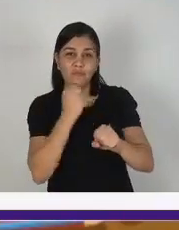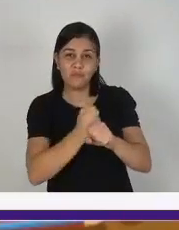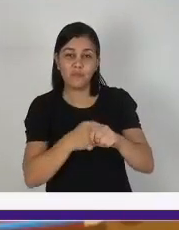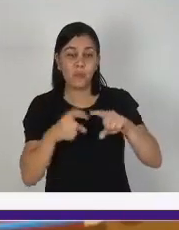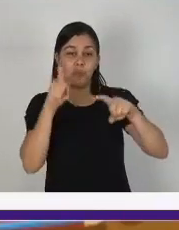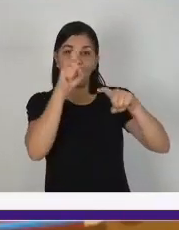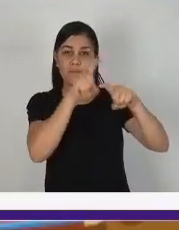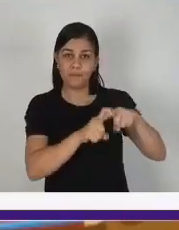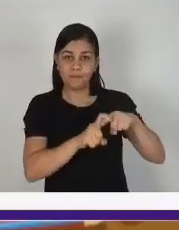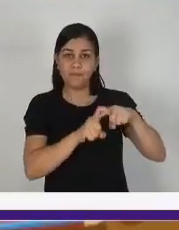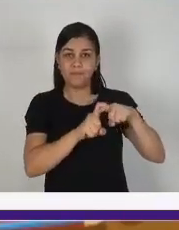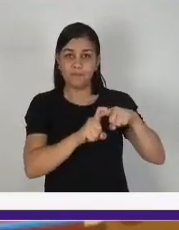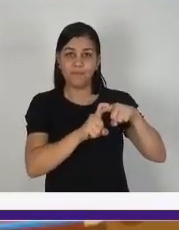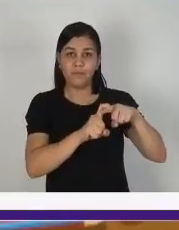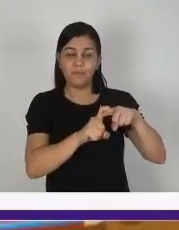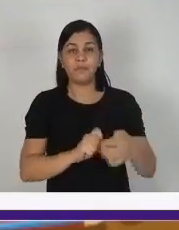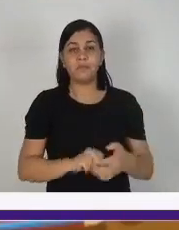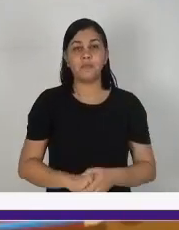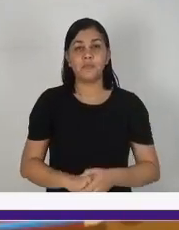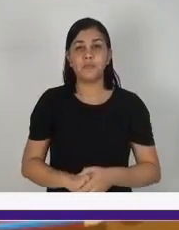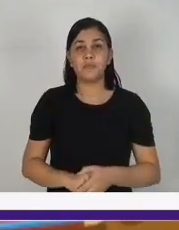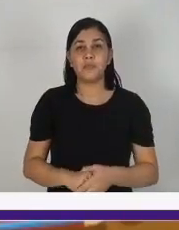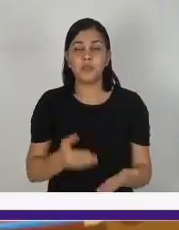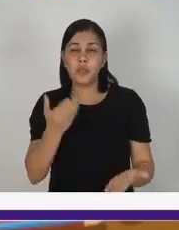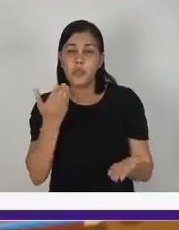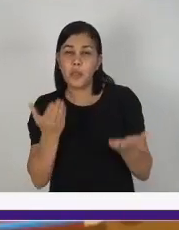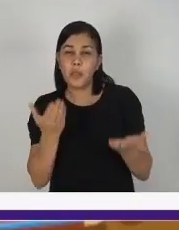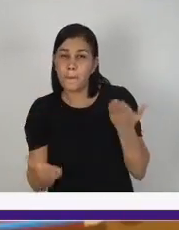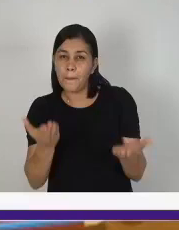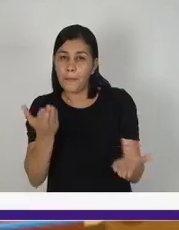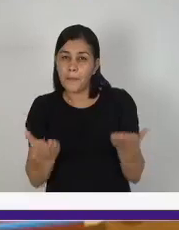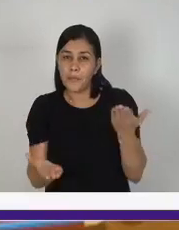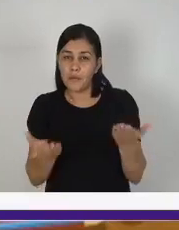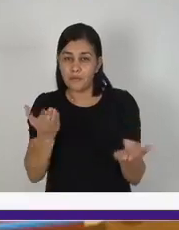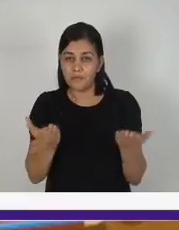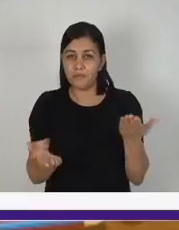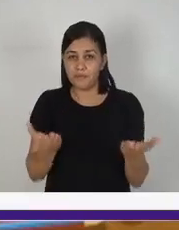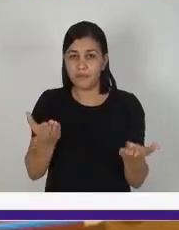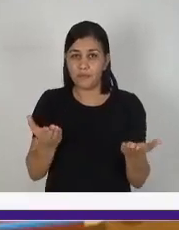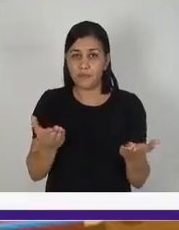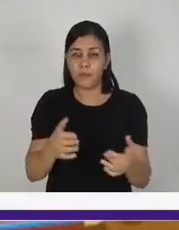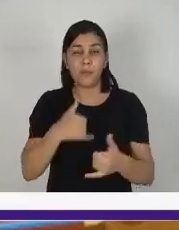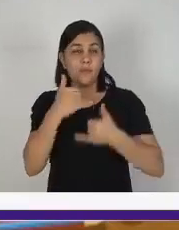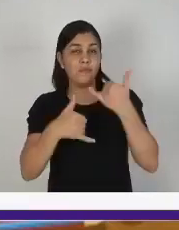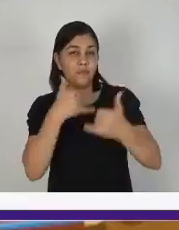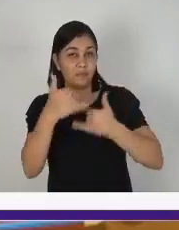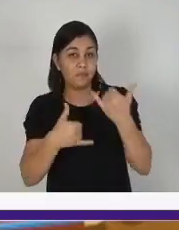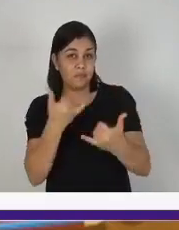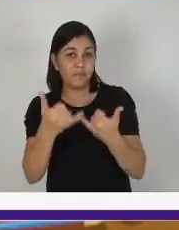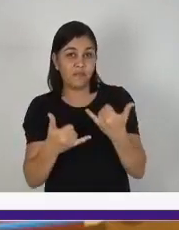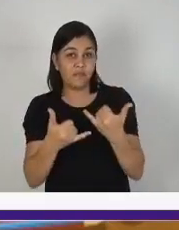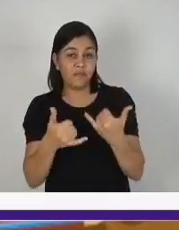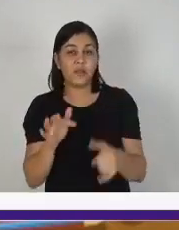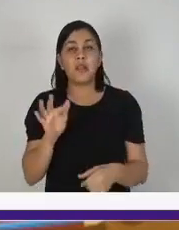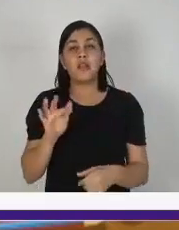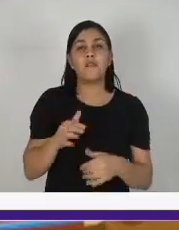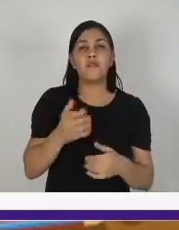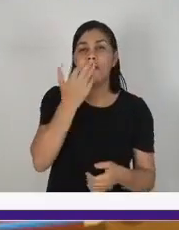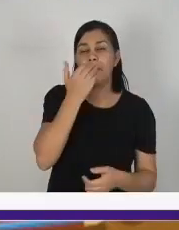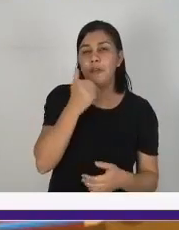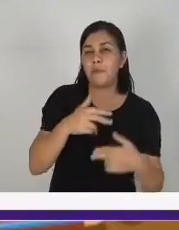mesmo. Vamos brincar de pesar os objetos e alimentos para ver quem é mais pesado.